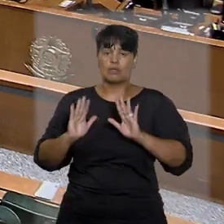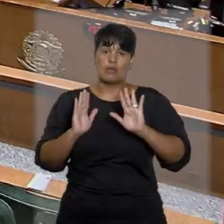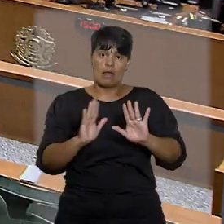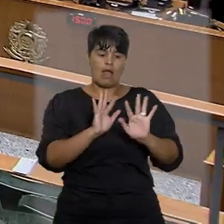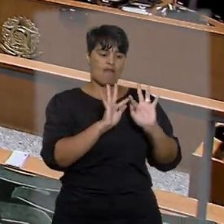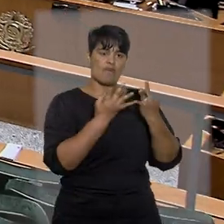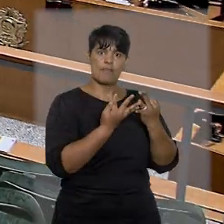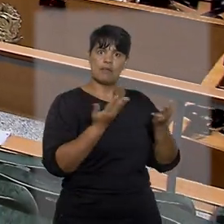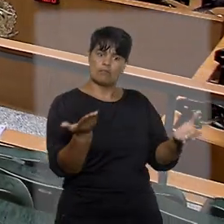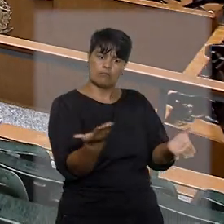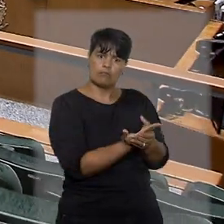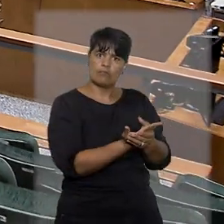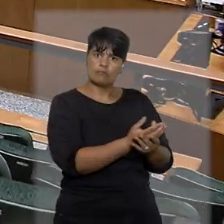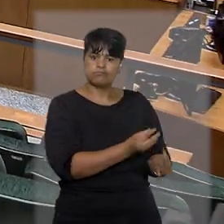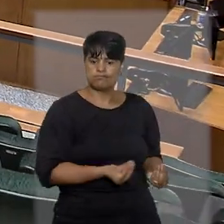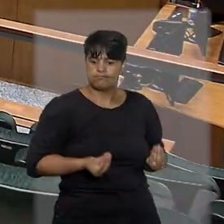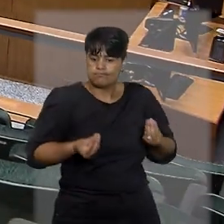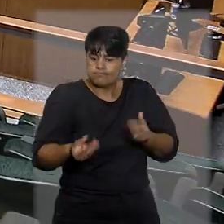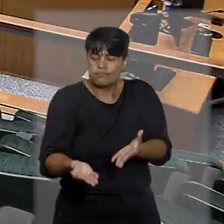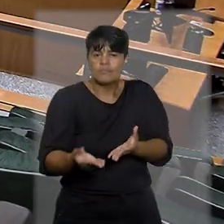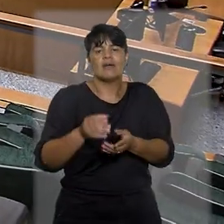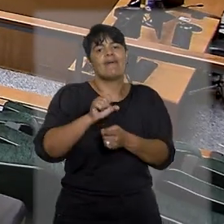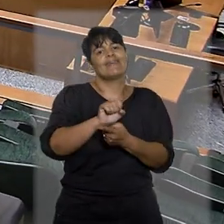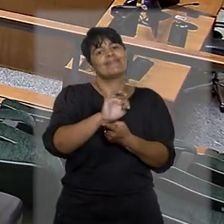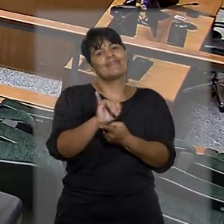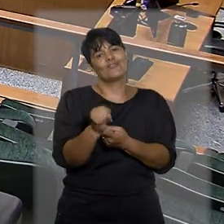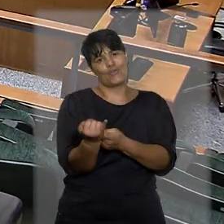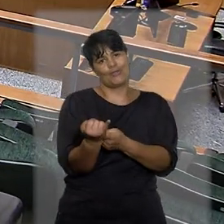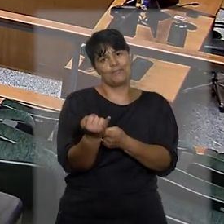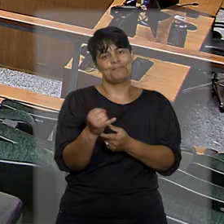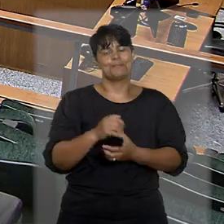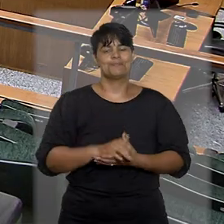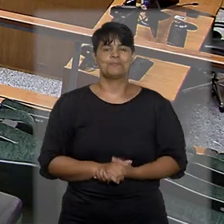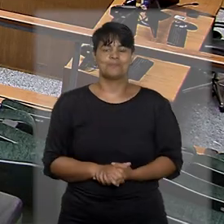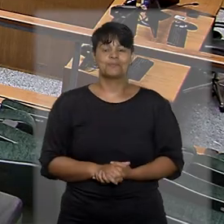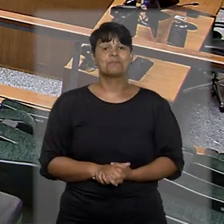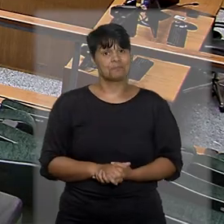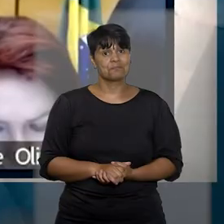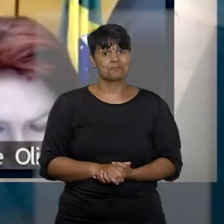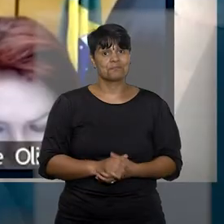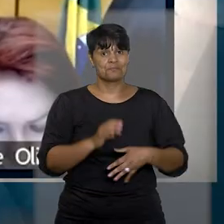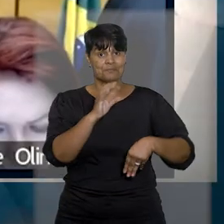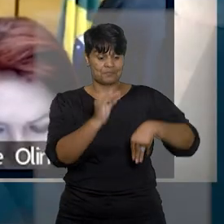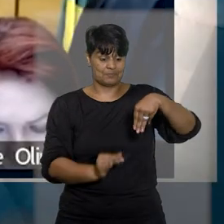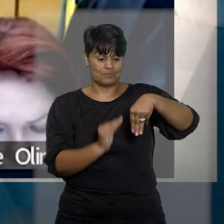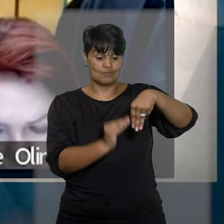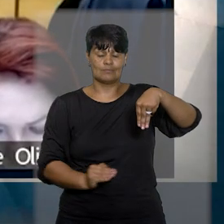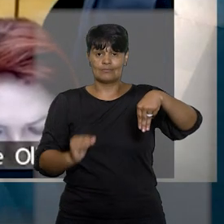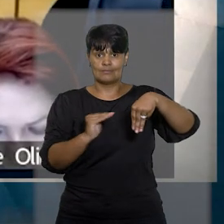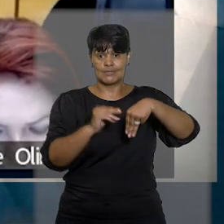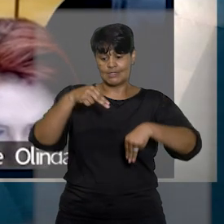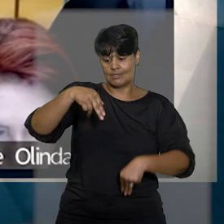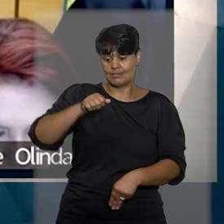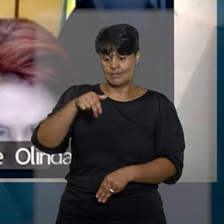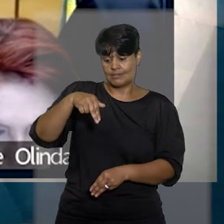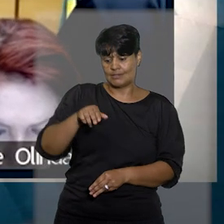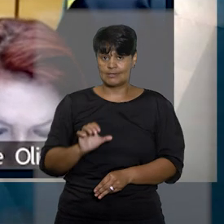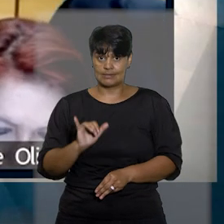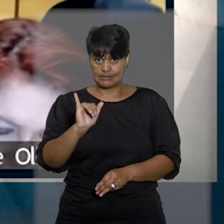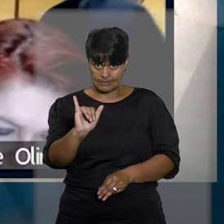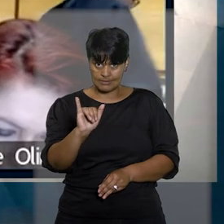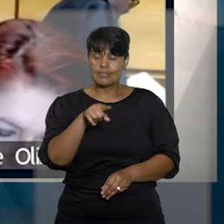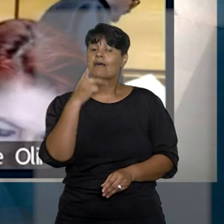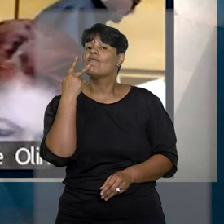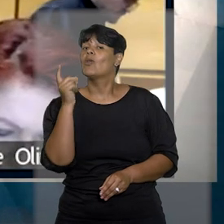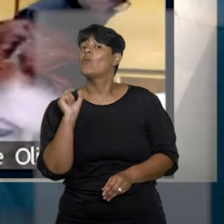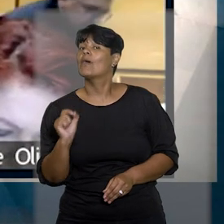recorreu e o caso veio parar aqui, na terceira turma do STJ. A relatora ministra Nancy Andrigue lembrou